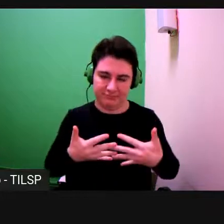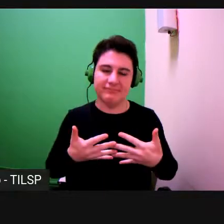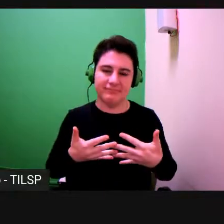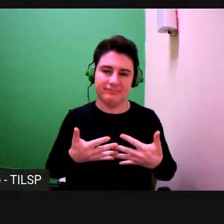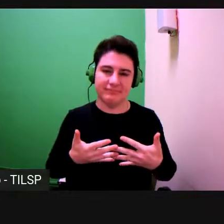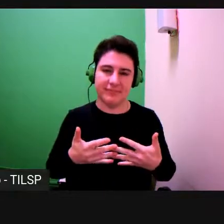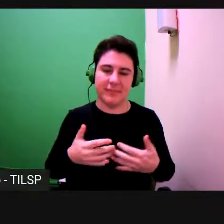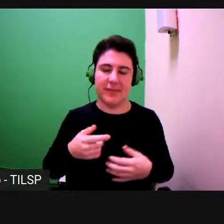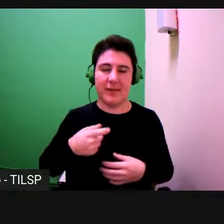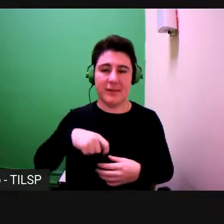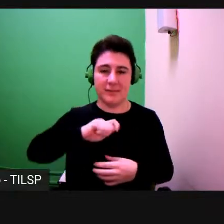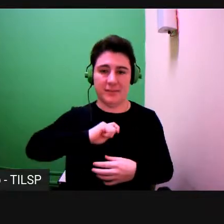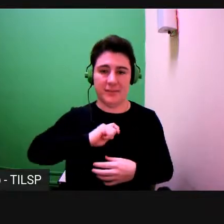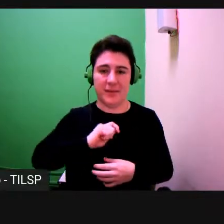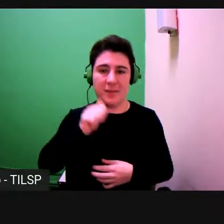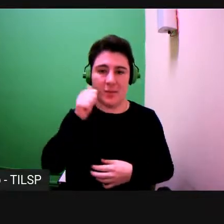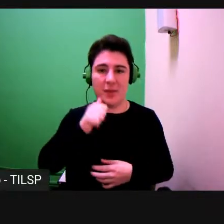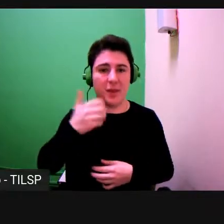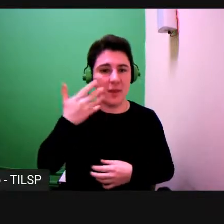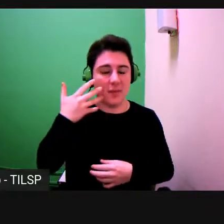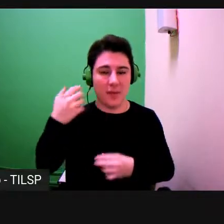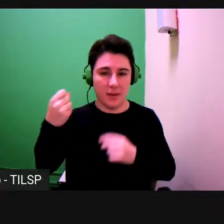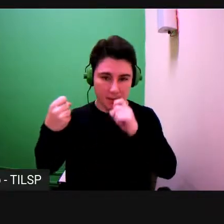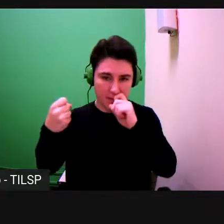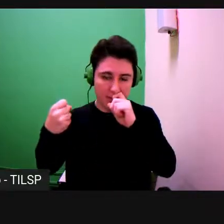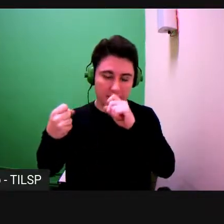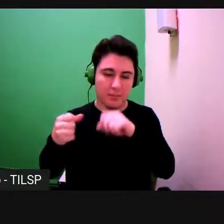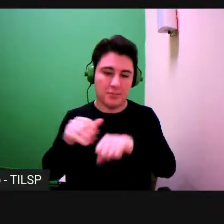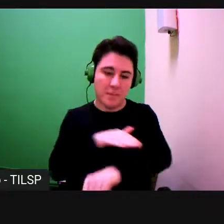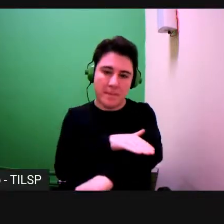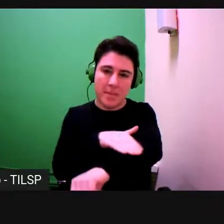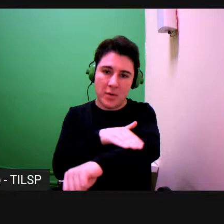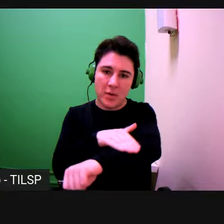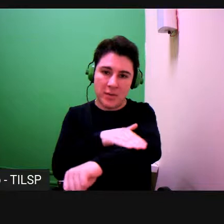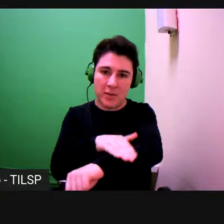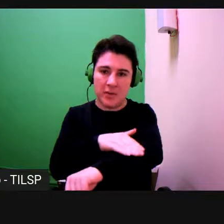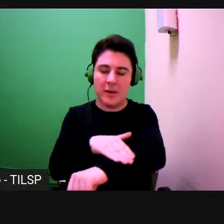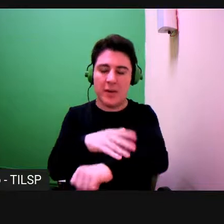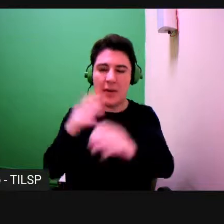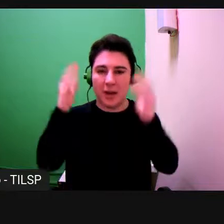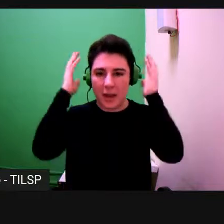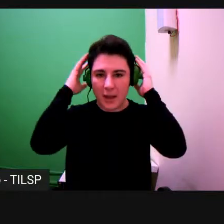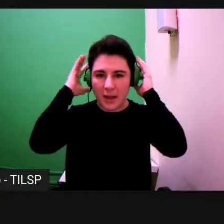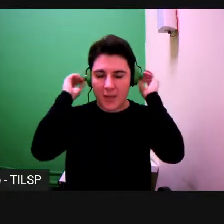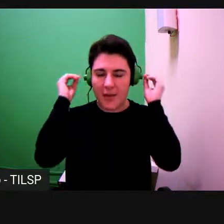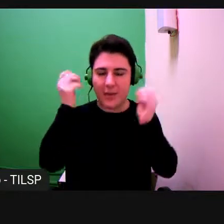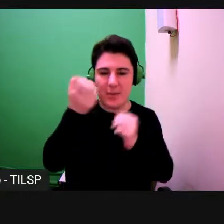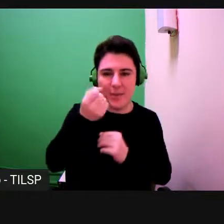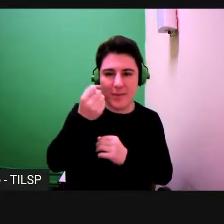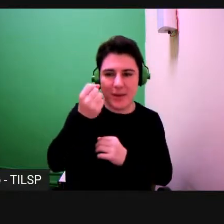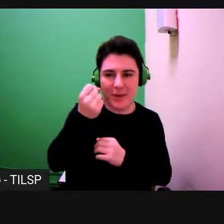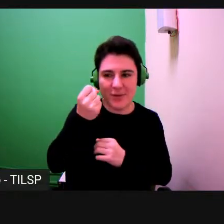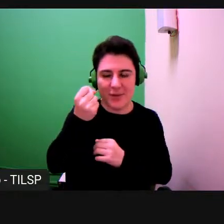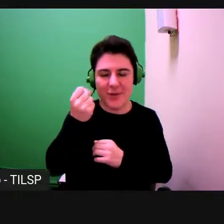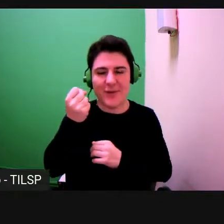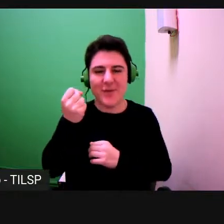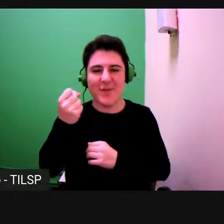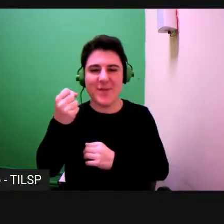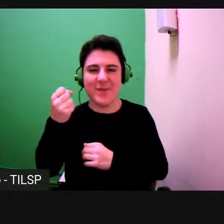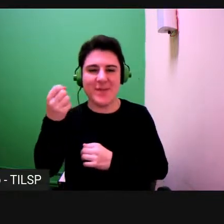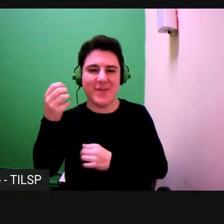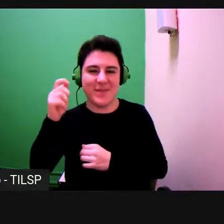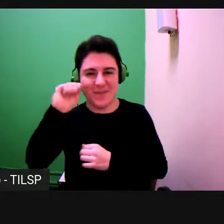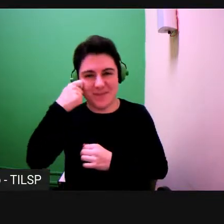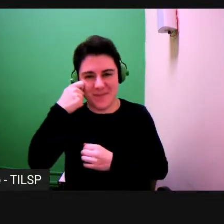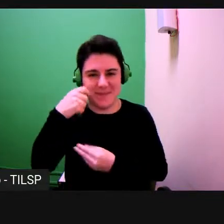Eu sou uma mulher branca, morena, de cabelo preto e branco, isto é, grisalho, cabelo